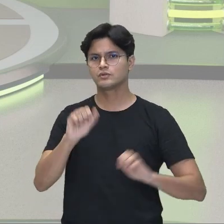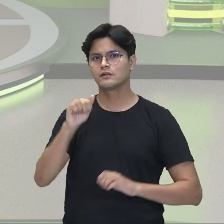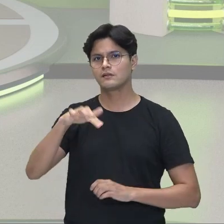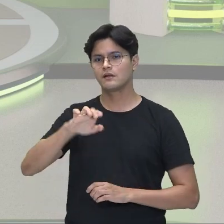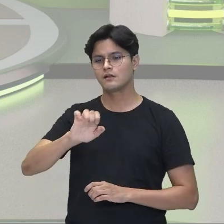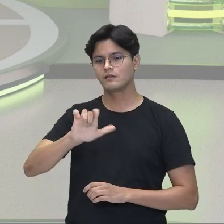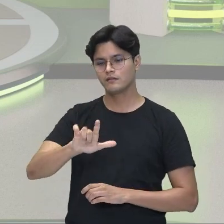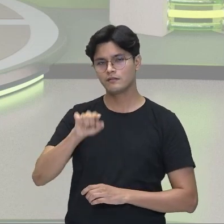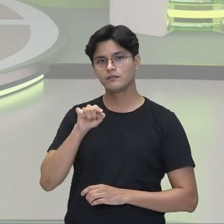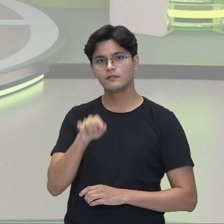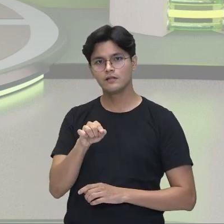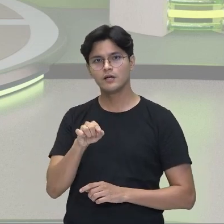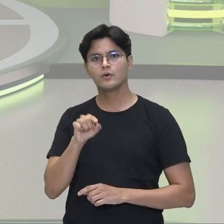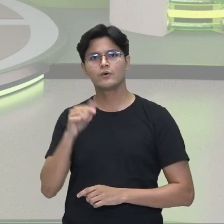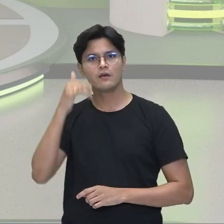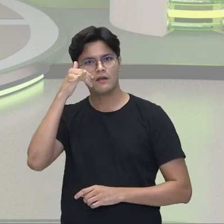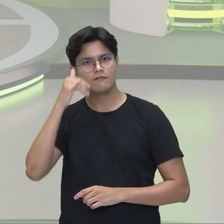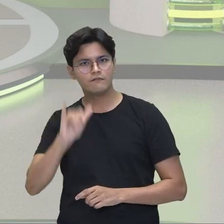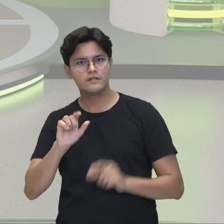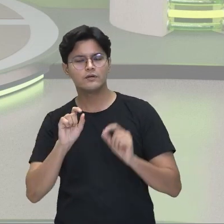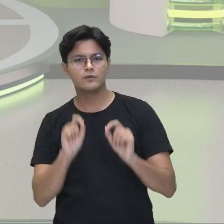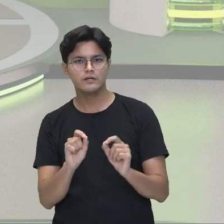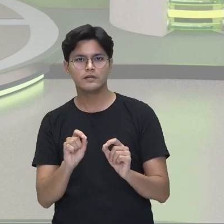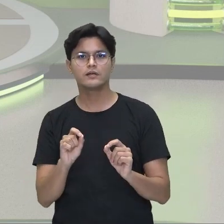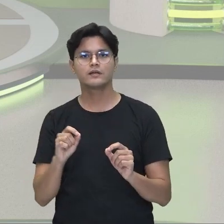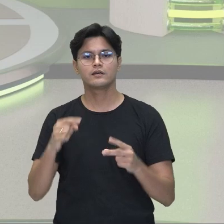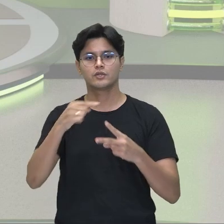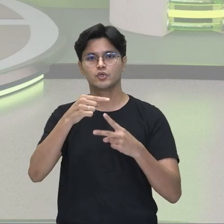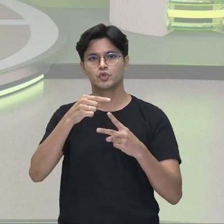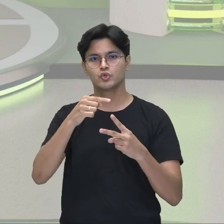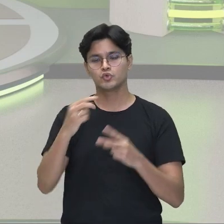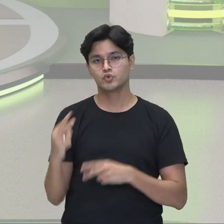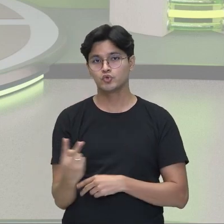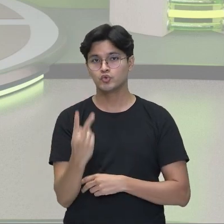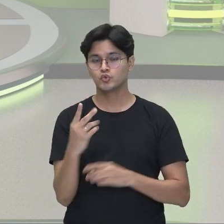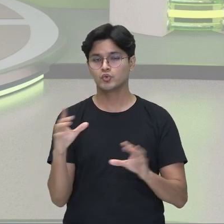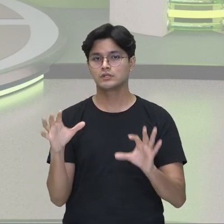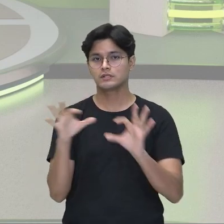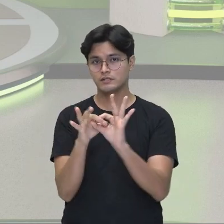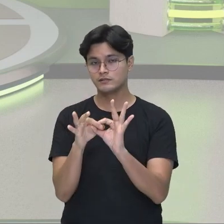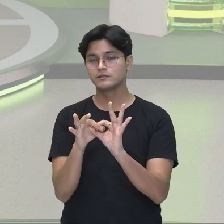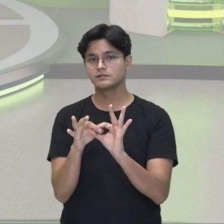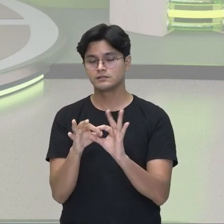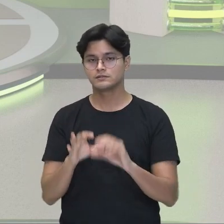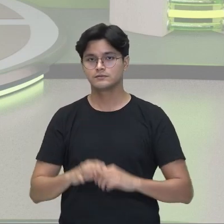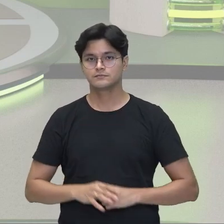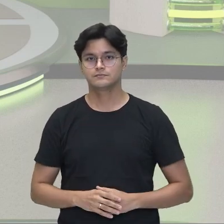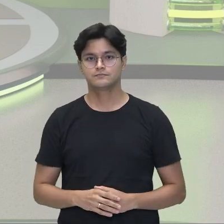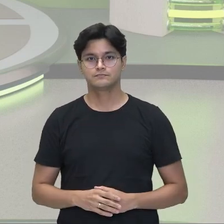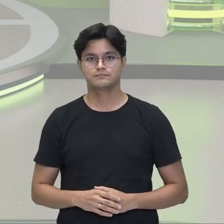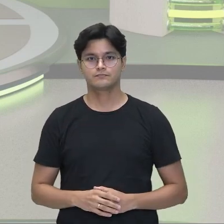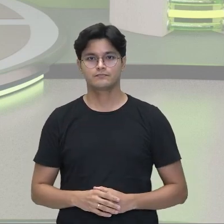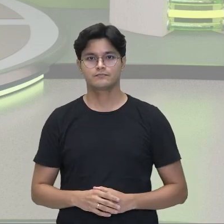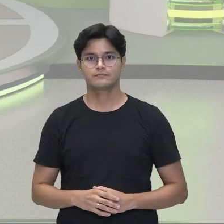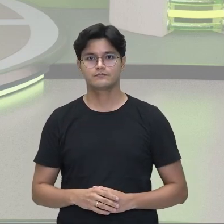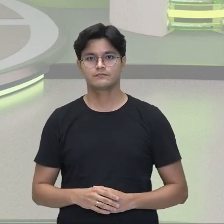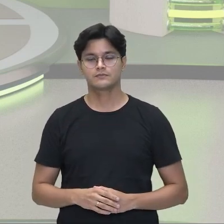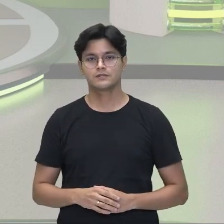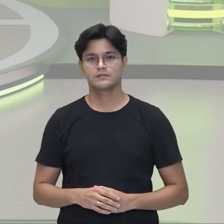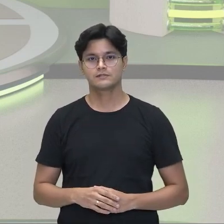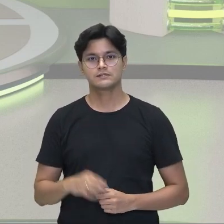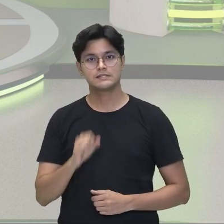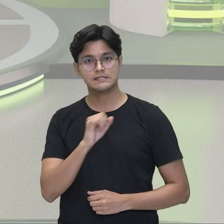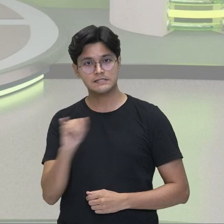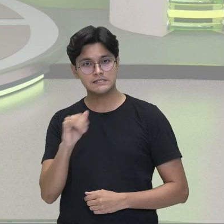ligação dupla, que aparece aqui na estrutura, ela vai impedir que os ligantes fiquem girando